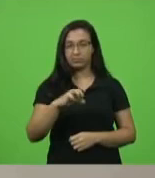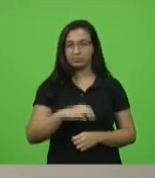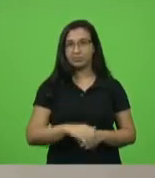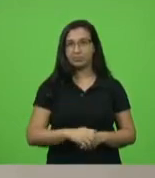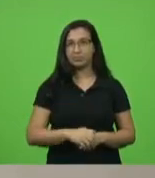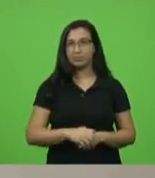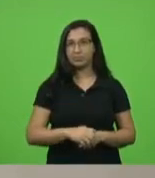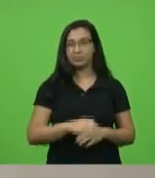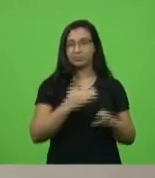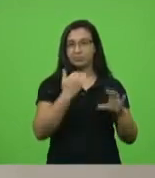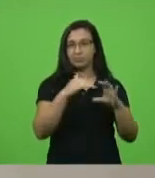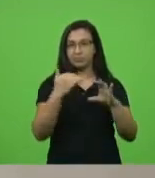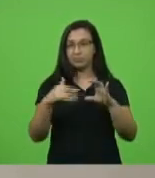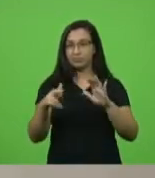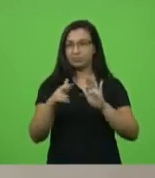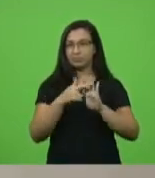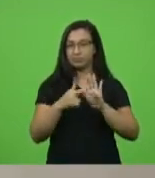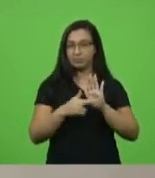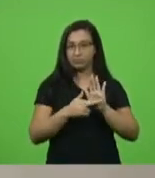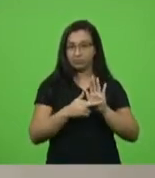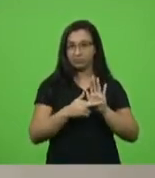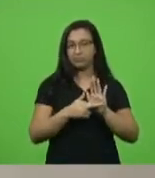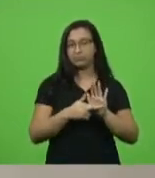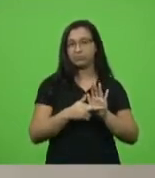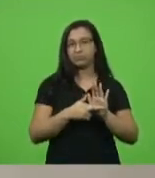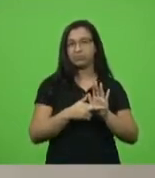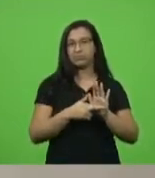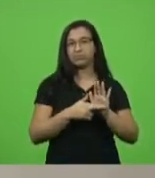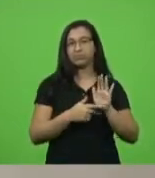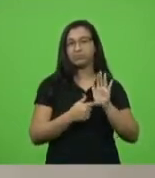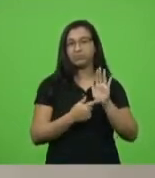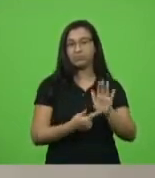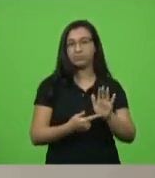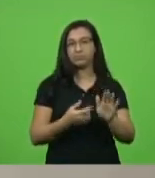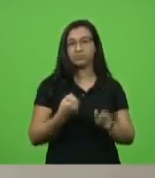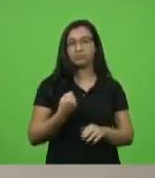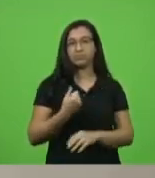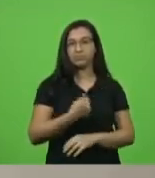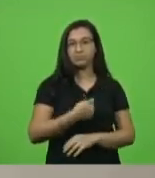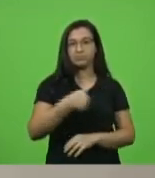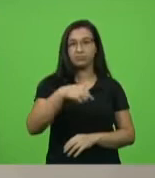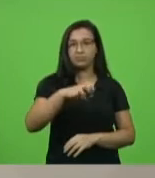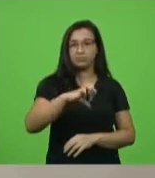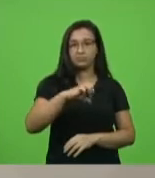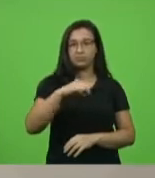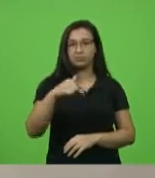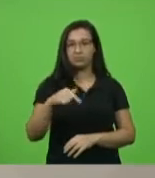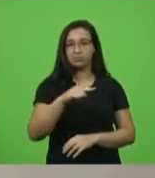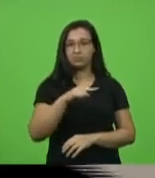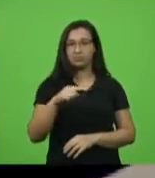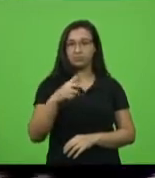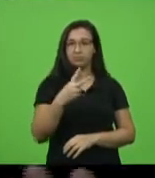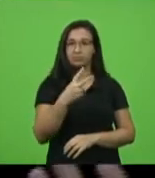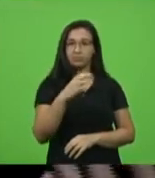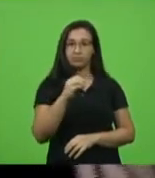encaminhará aos destinatários, conforme determina o regimento interno, as seguintes indicações. Indicações 197 a 220.